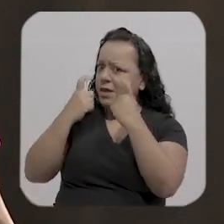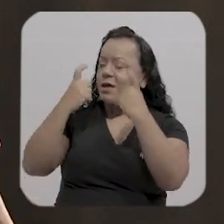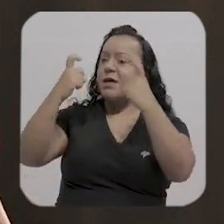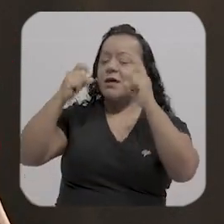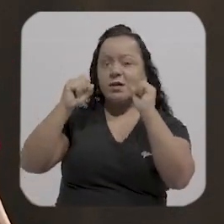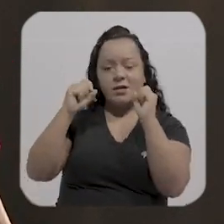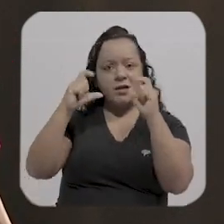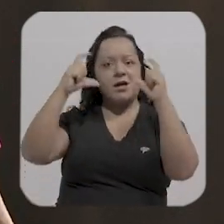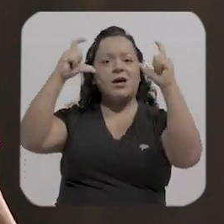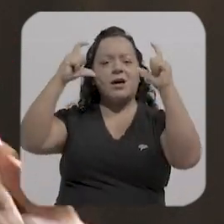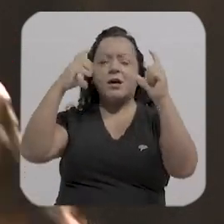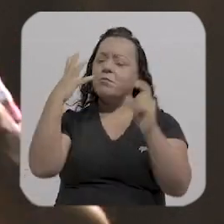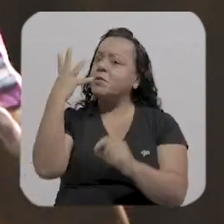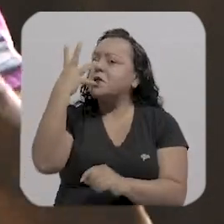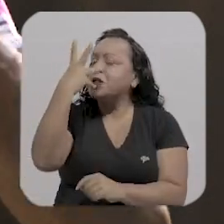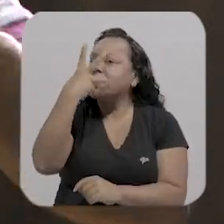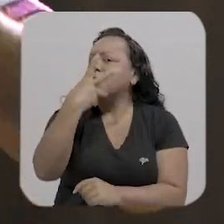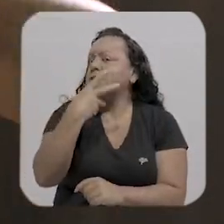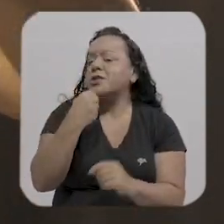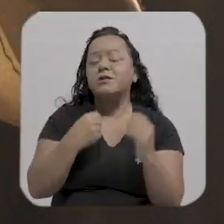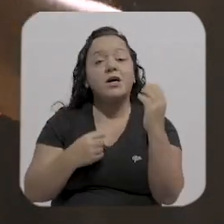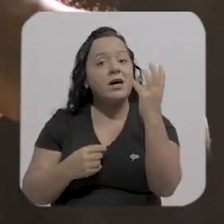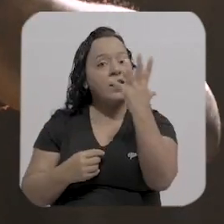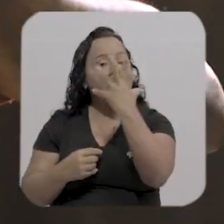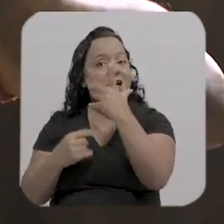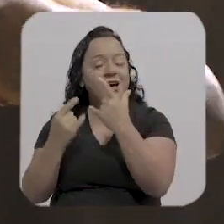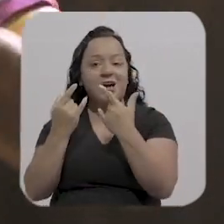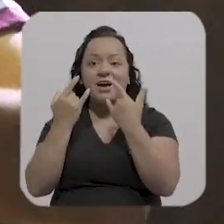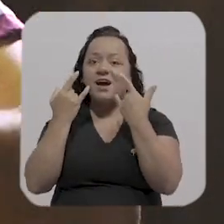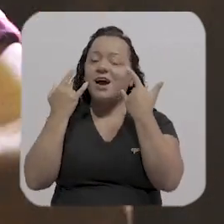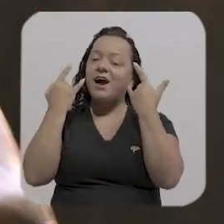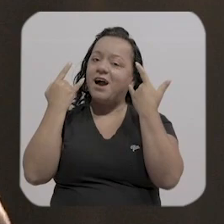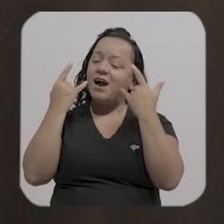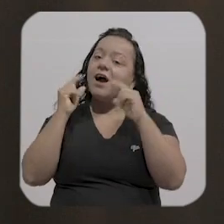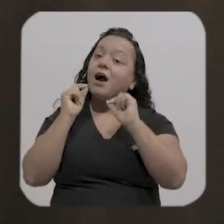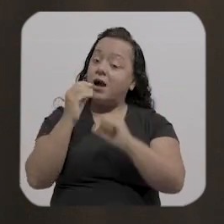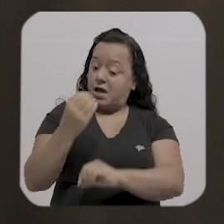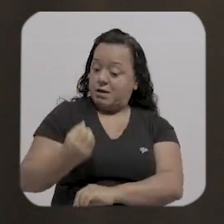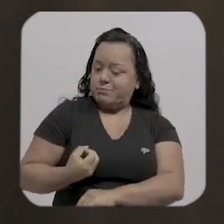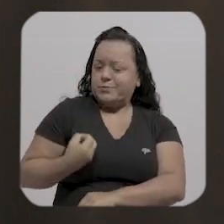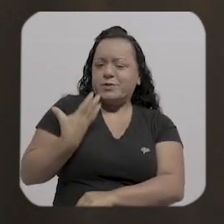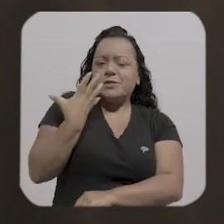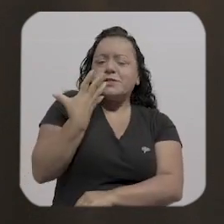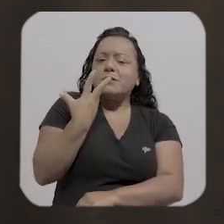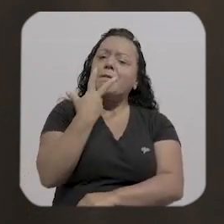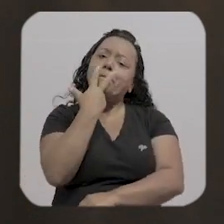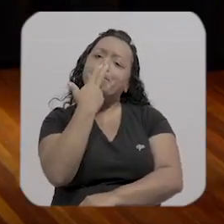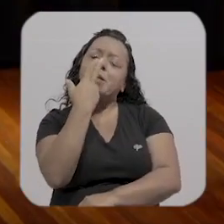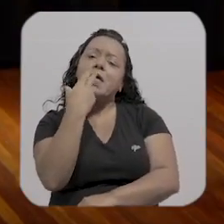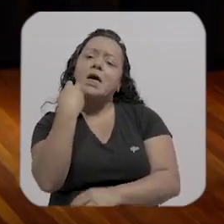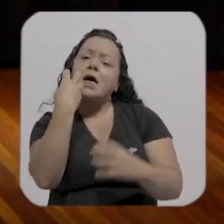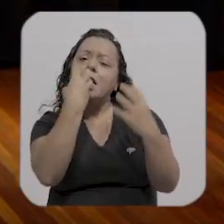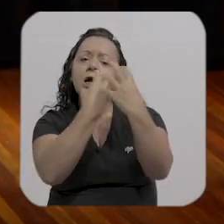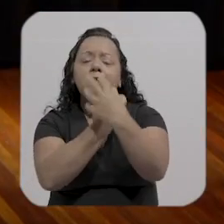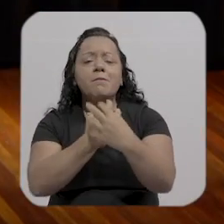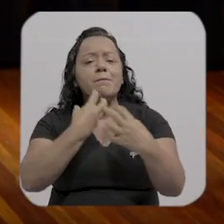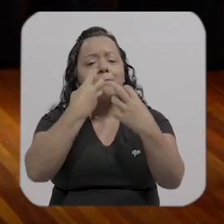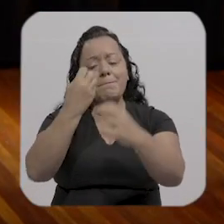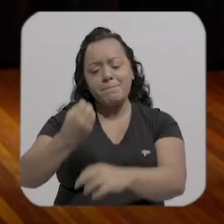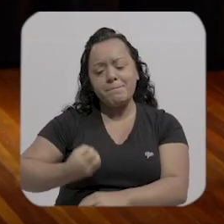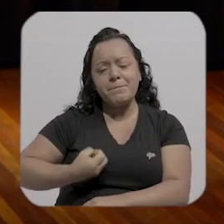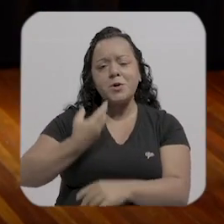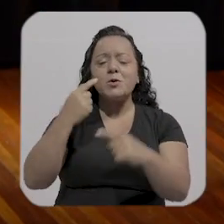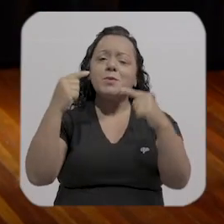uma coisa muito bonita, como se, porque a poesia ela é uma quase música, ela é um poema rimado e